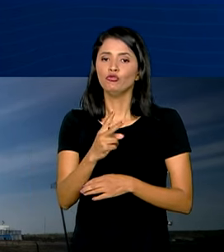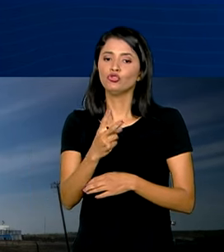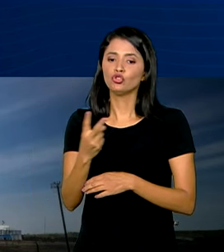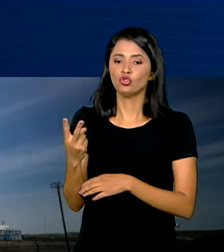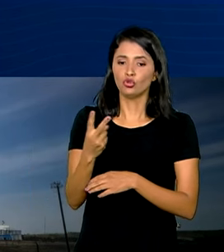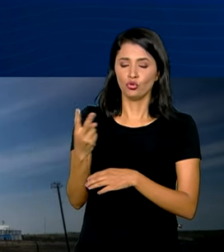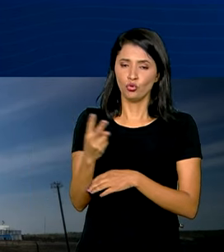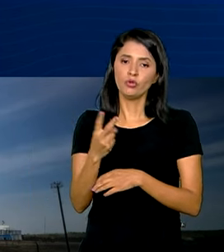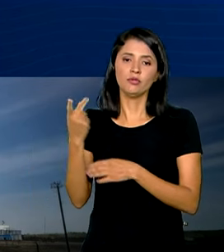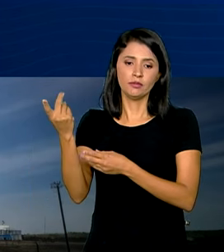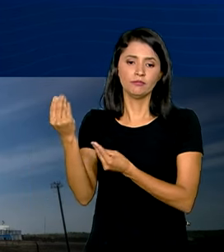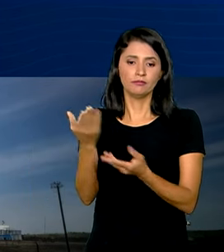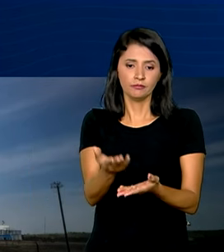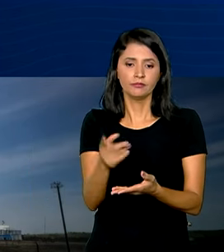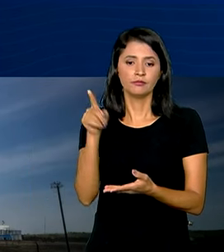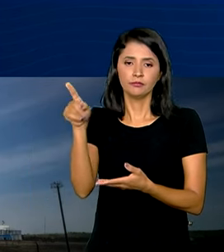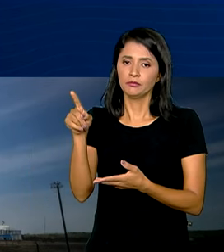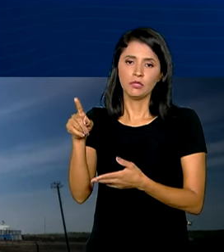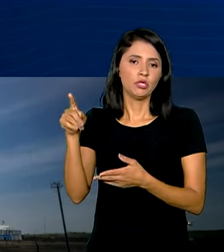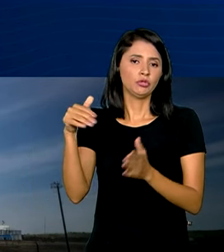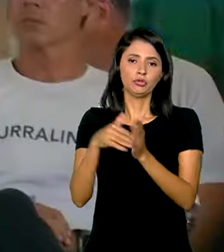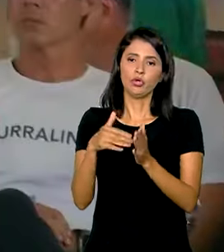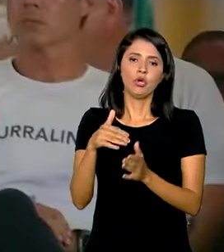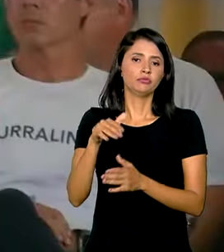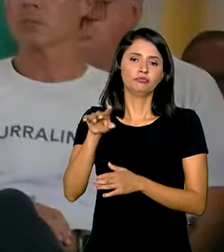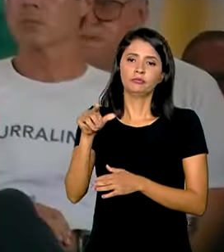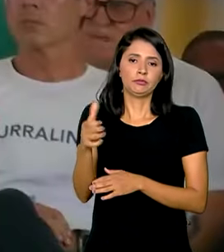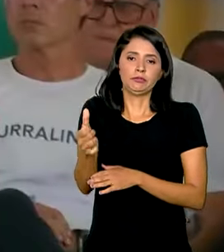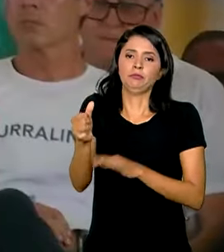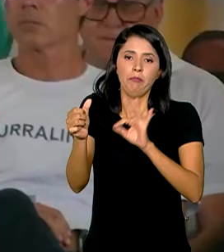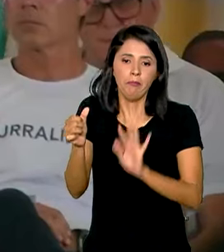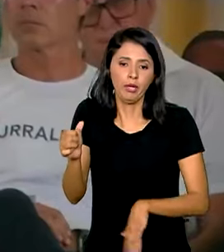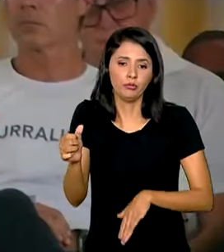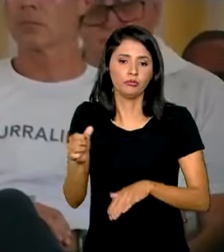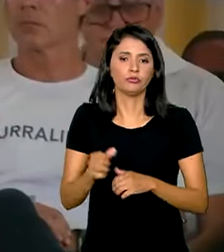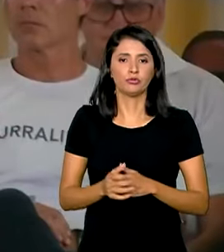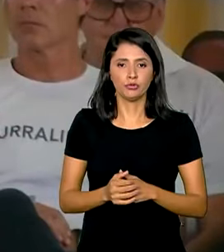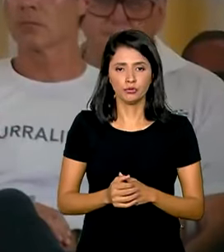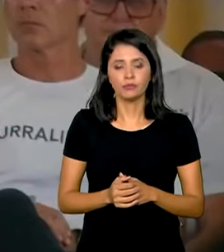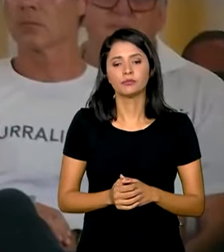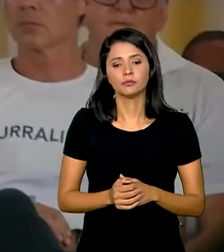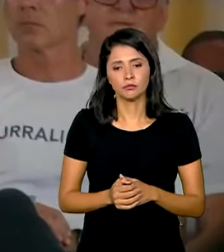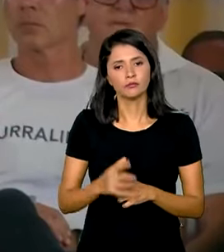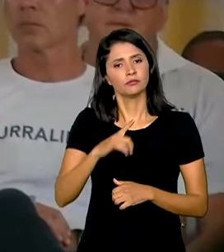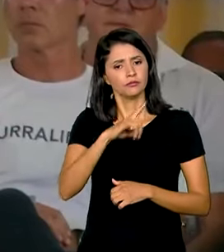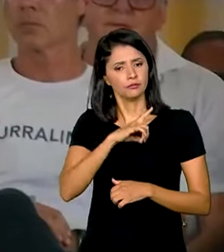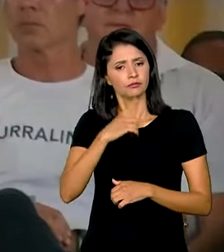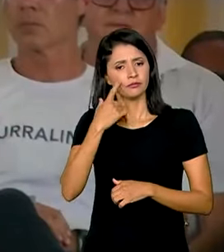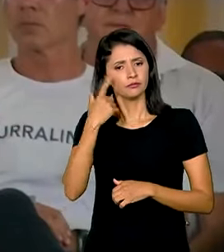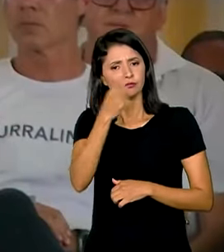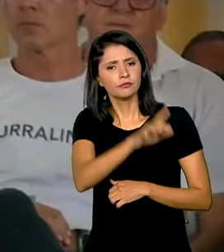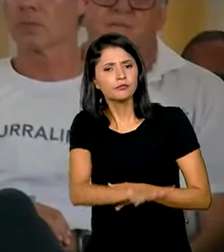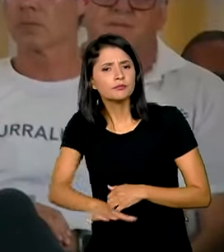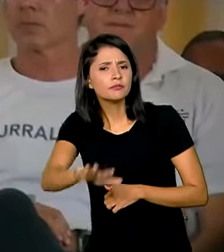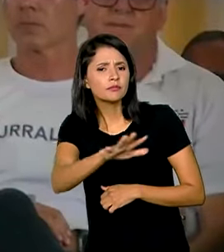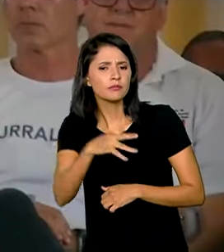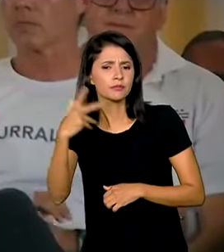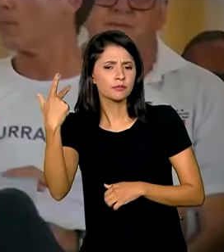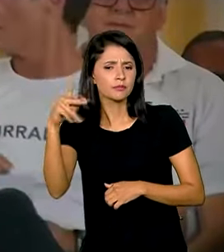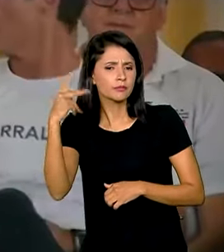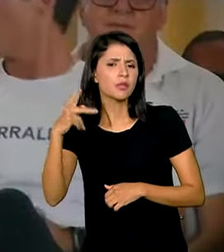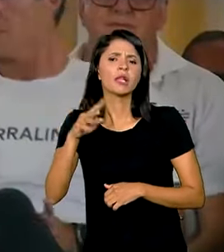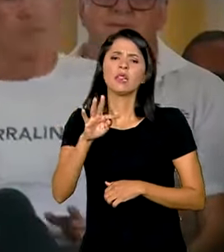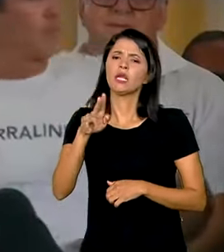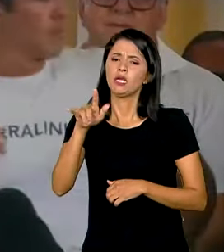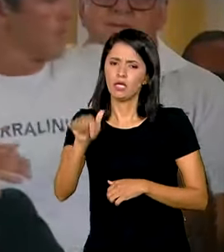o número de unidades entregues não chegou a 6 mil. Nós queremos, para além do saneado, como disse a Tereza Mandeira,